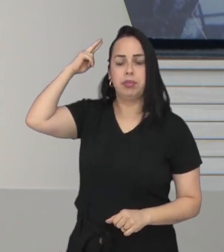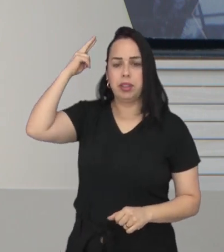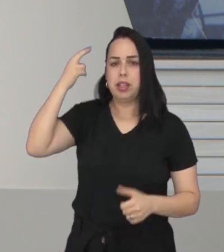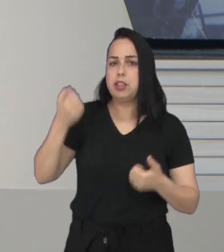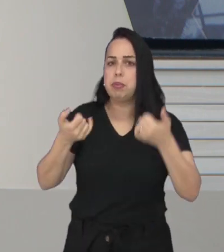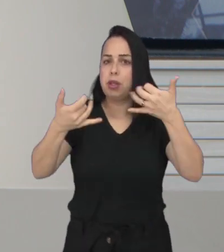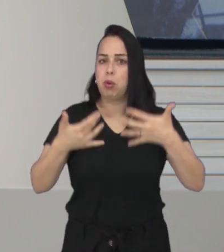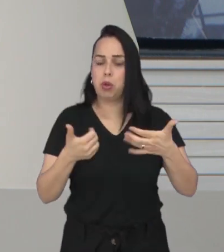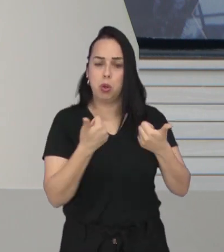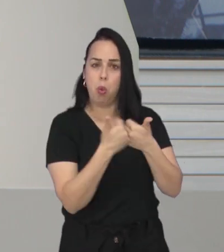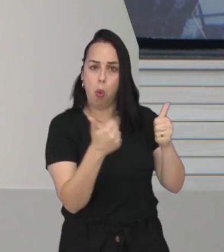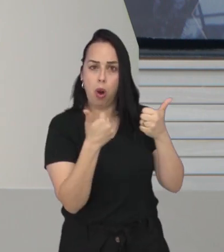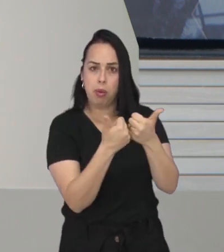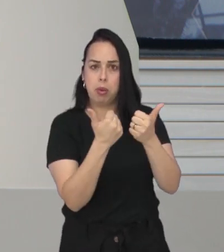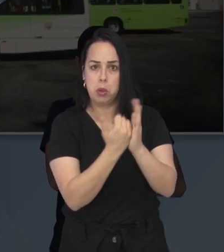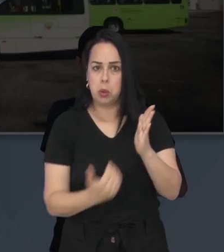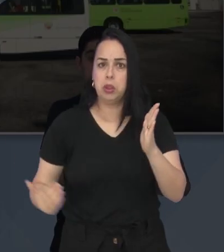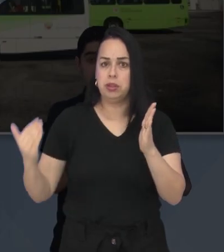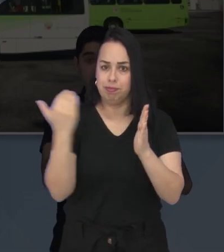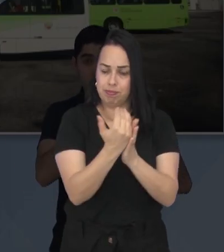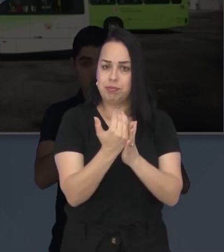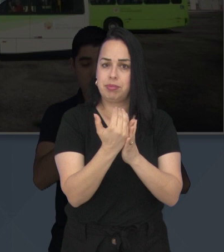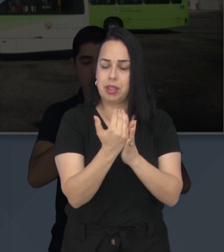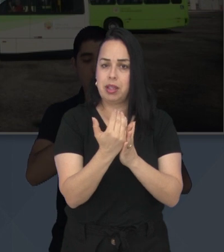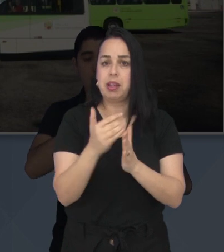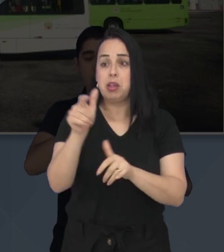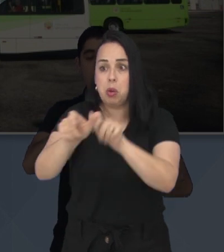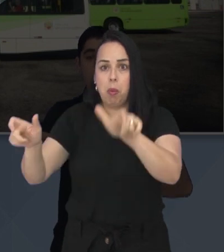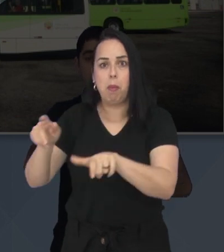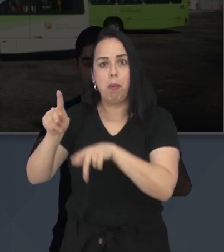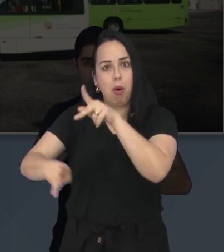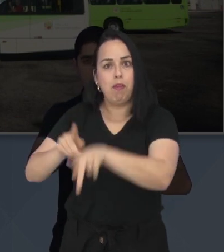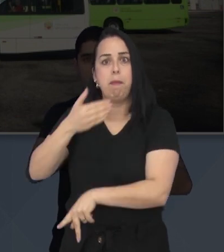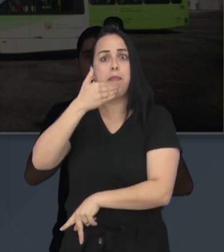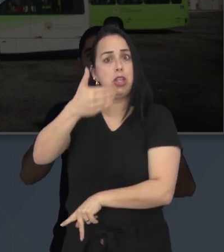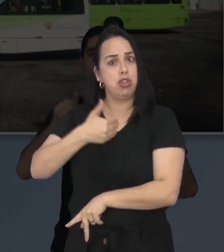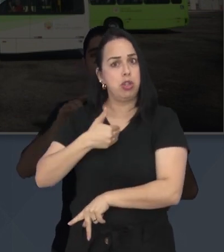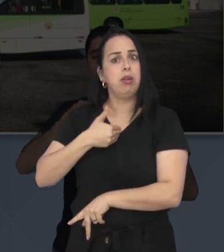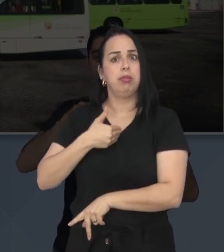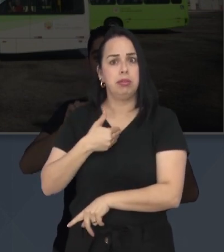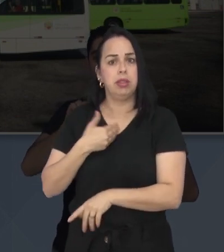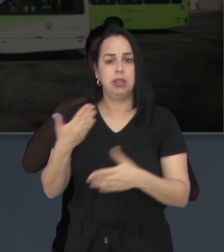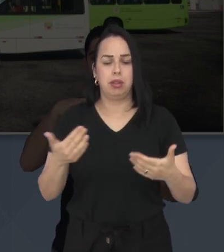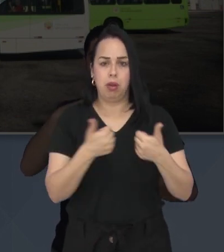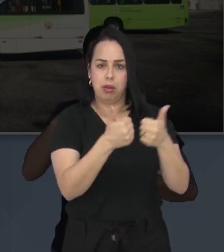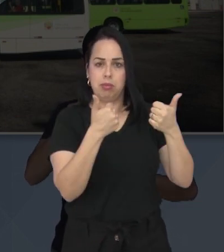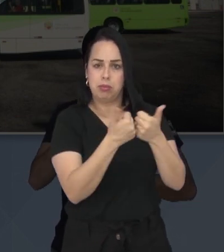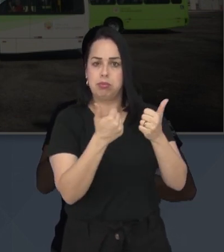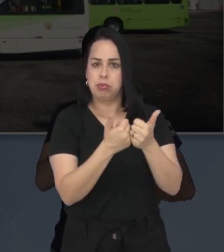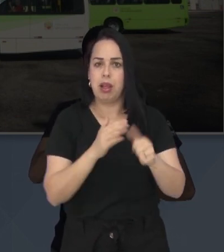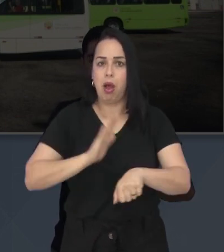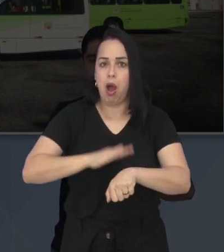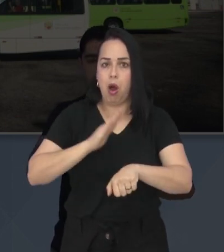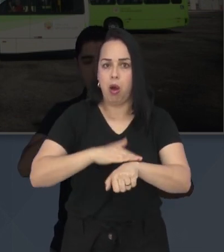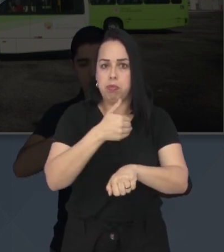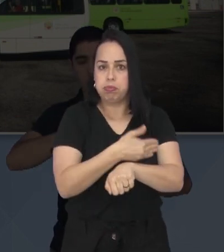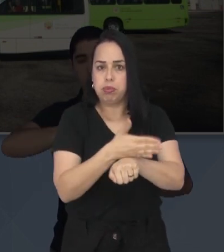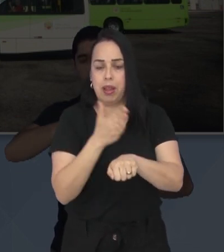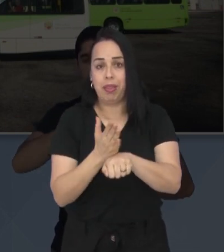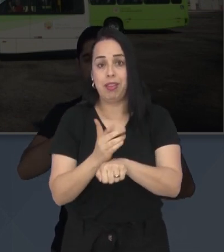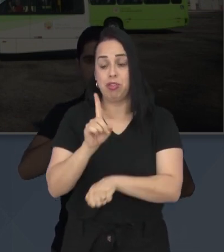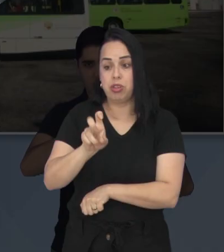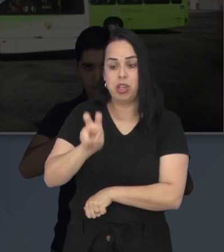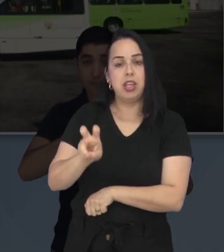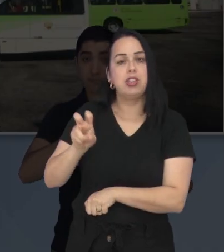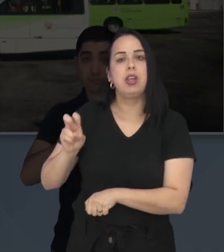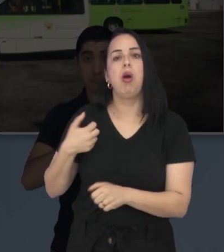ampliação de linhas de ônibus na cidade, que refletem um pedido da população. Ainda segundo o parlamentar, o transporte público teve um